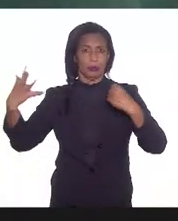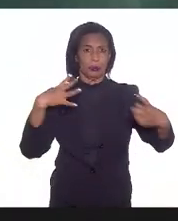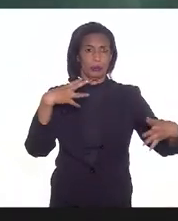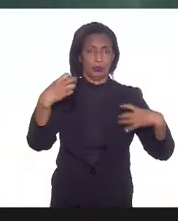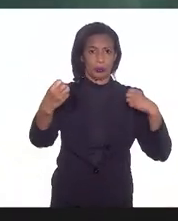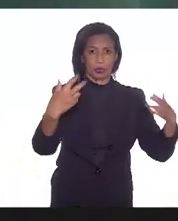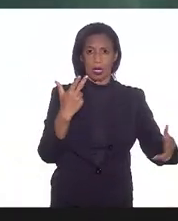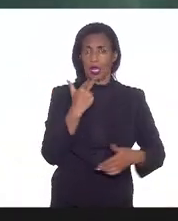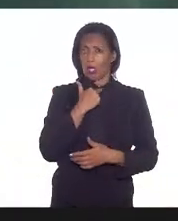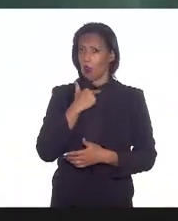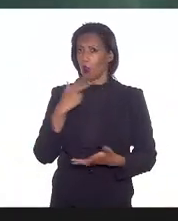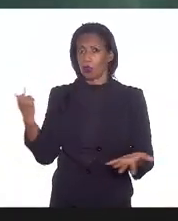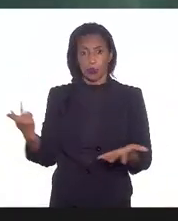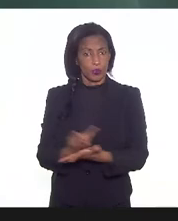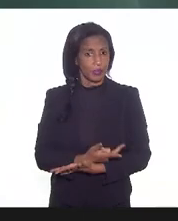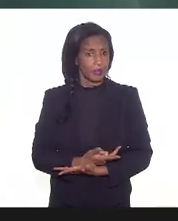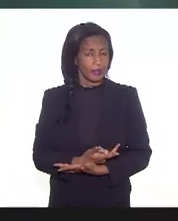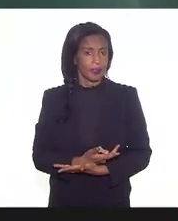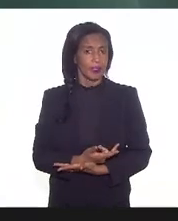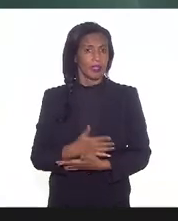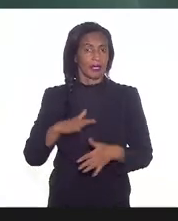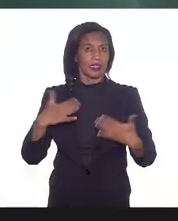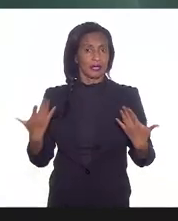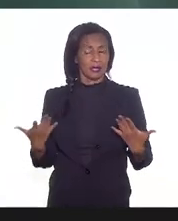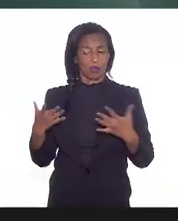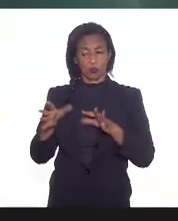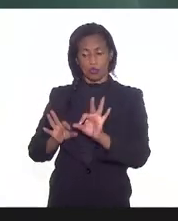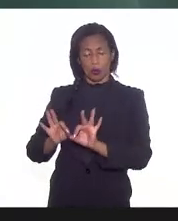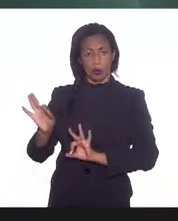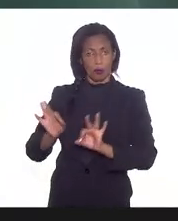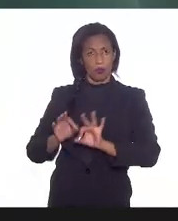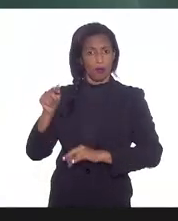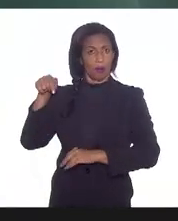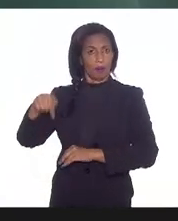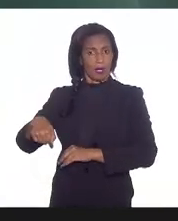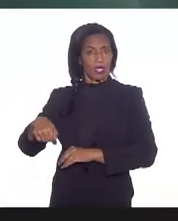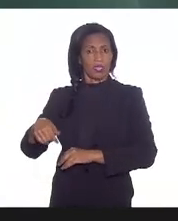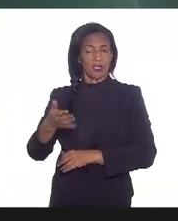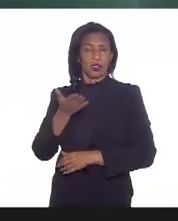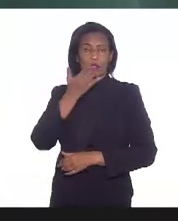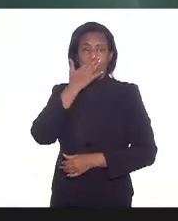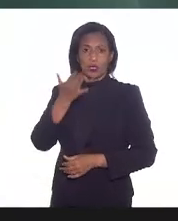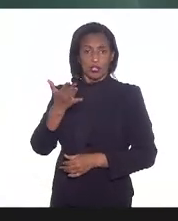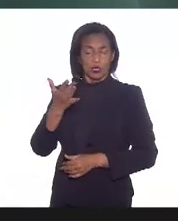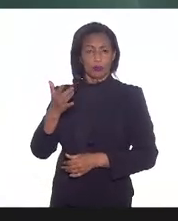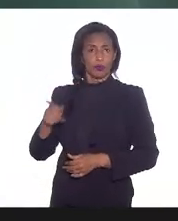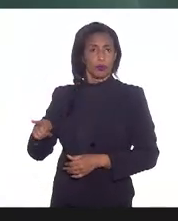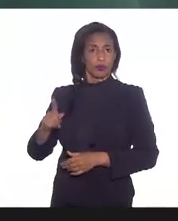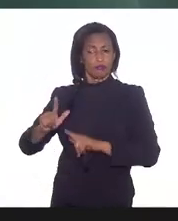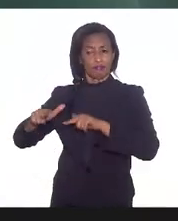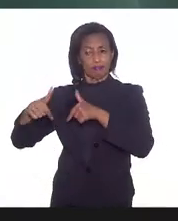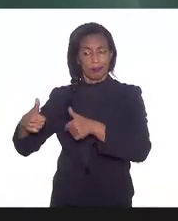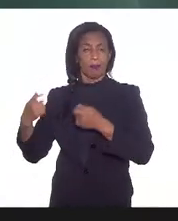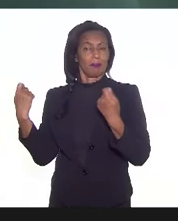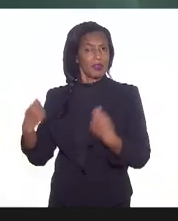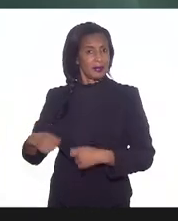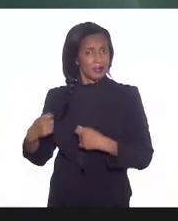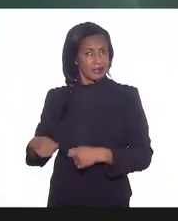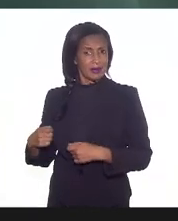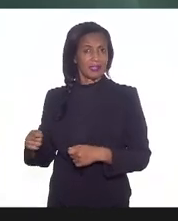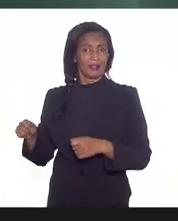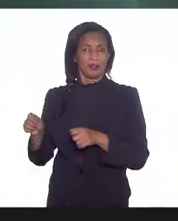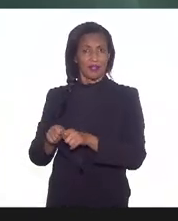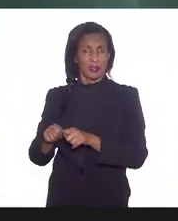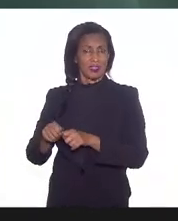ela não pode acontecer então alguma medida para esse tipo de deslocamento tem que ser tomada o pleito deles pela